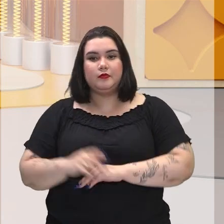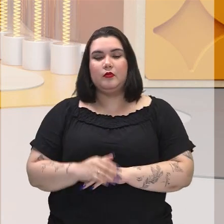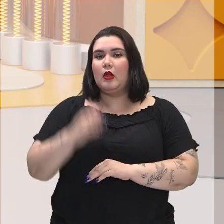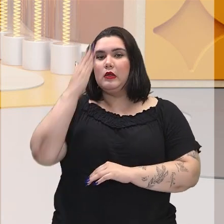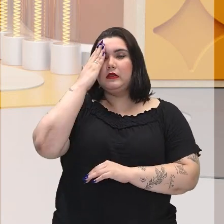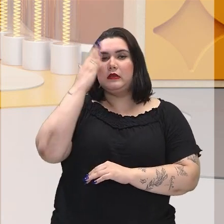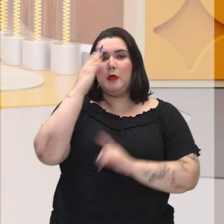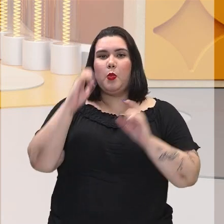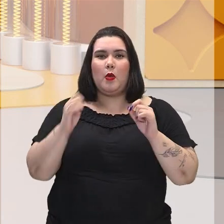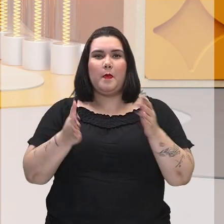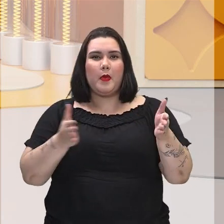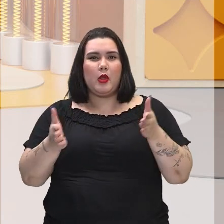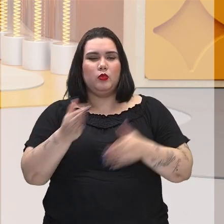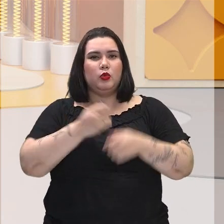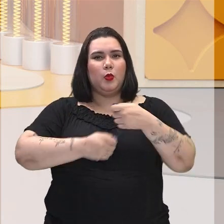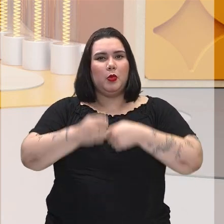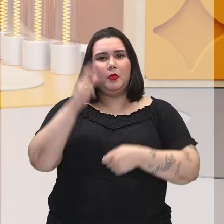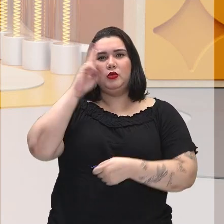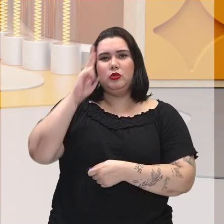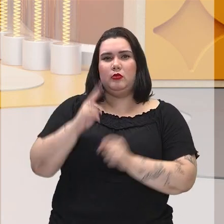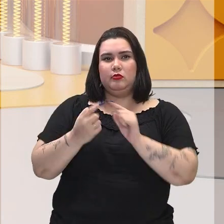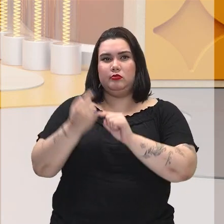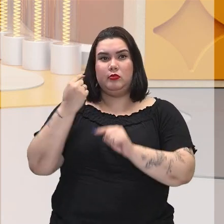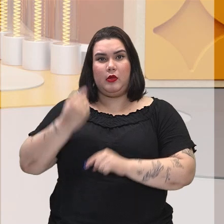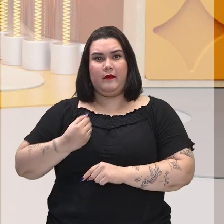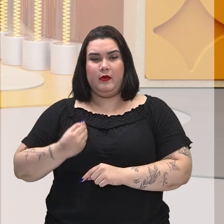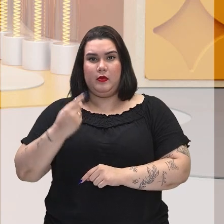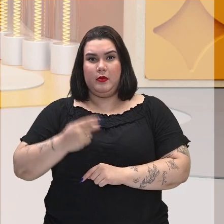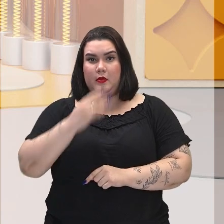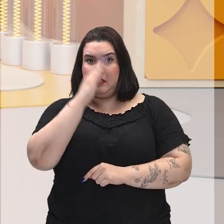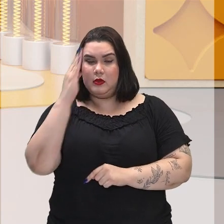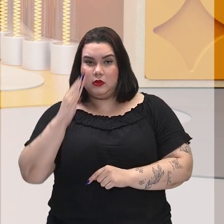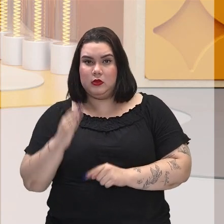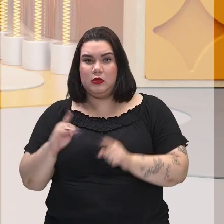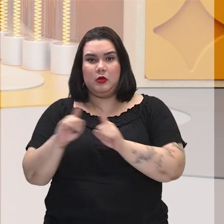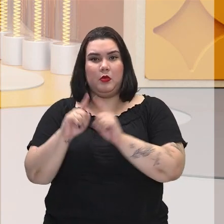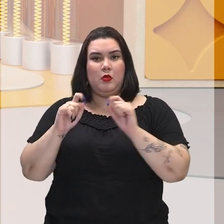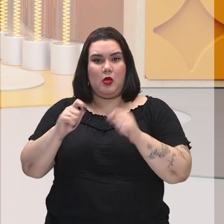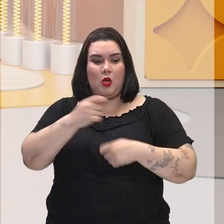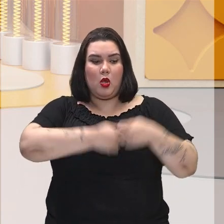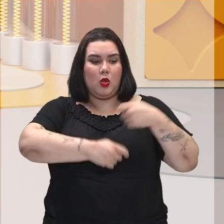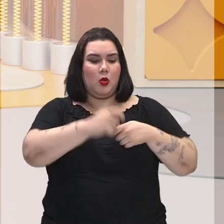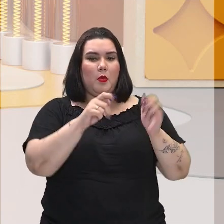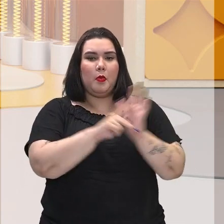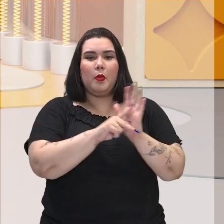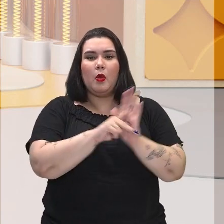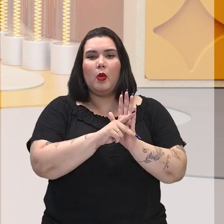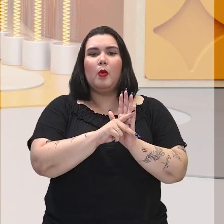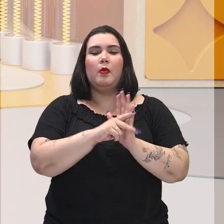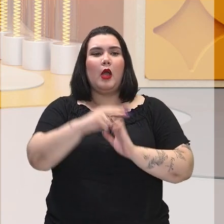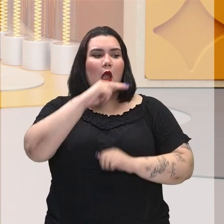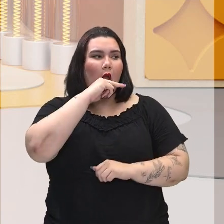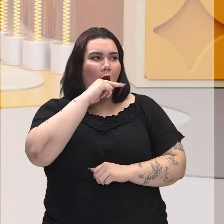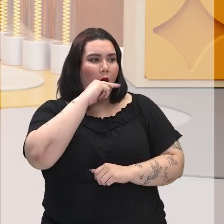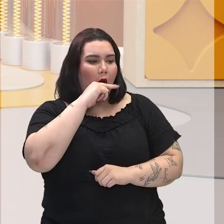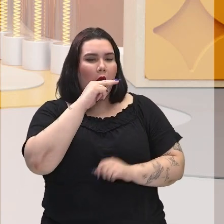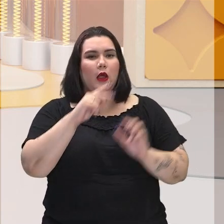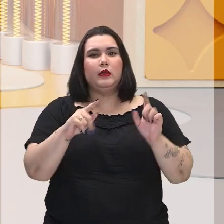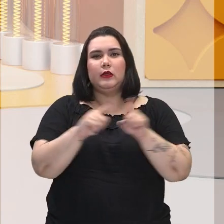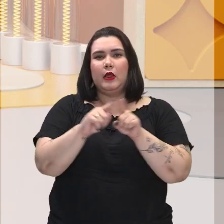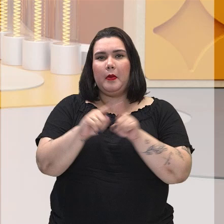econômicos que nós vivemos no Brasil, como nós vimos, por exemplo, na questão da economia açucareira, da economia